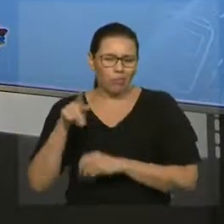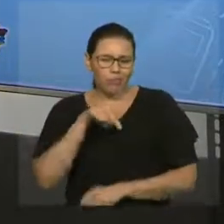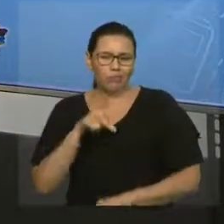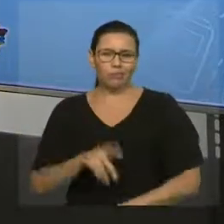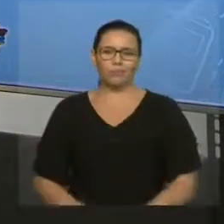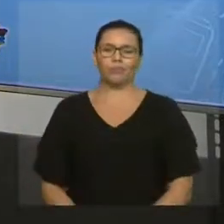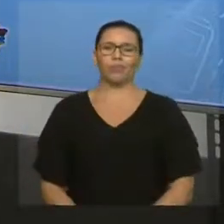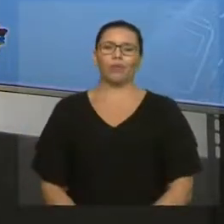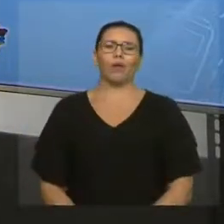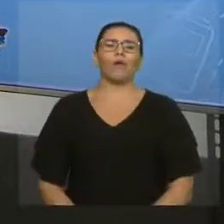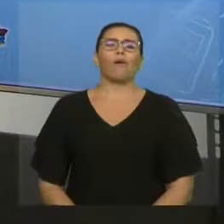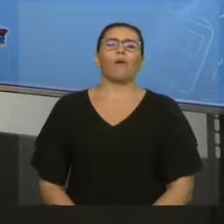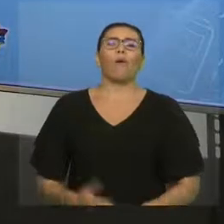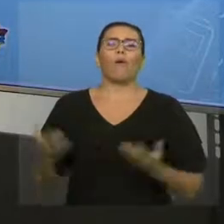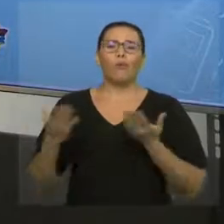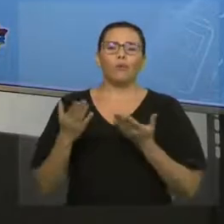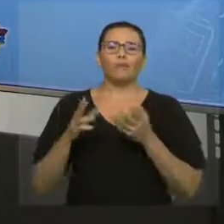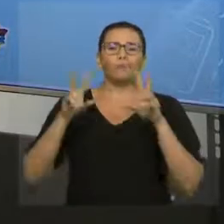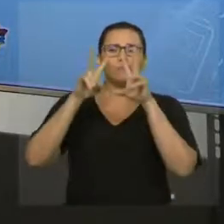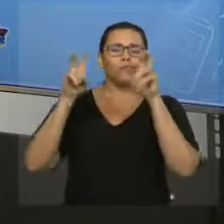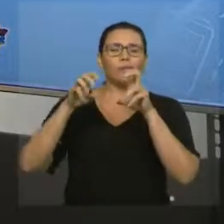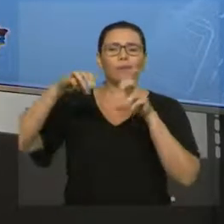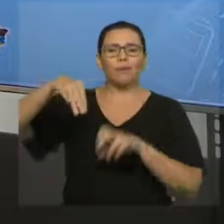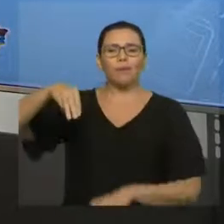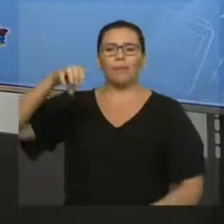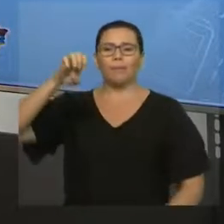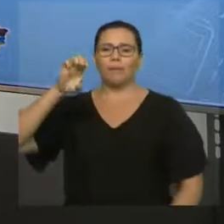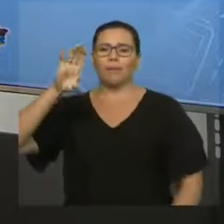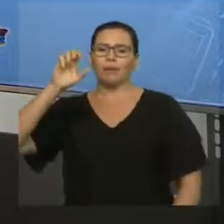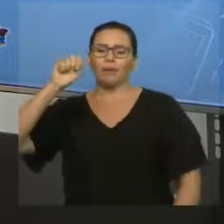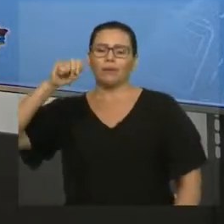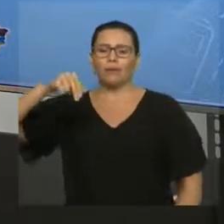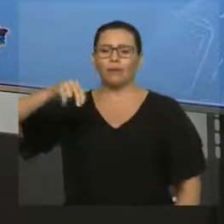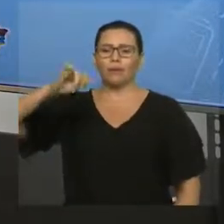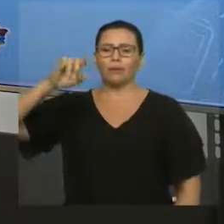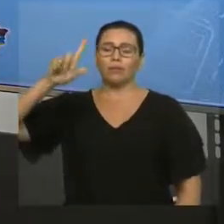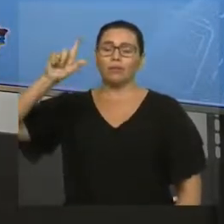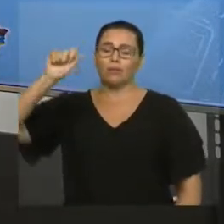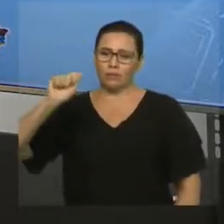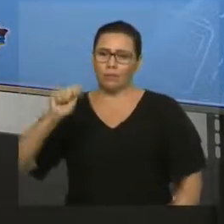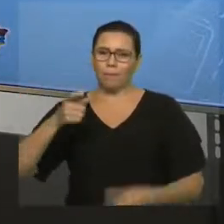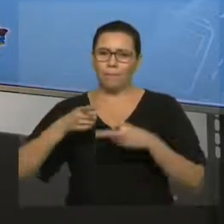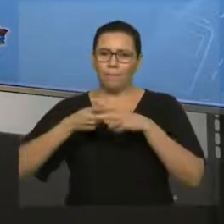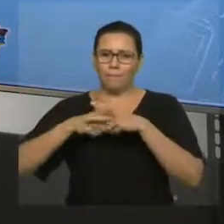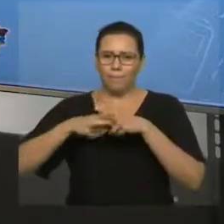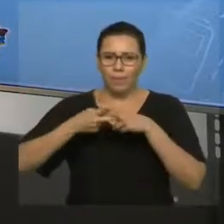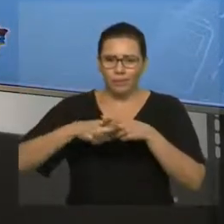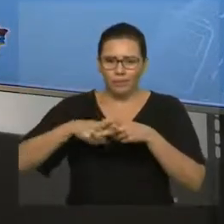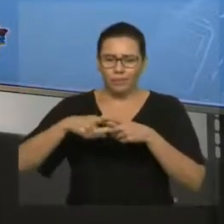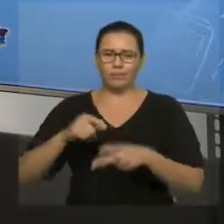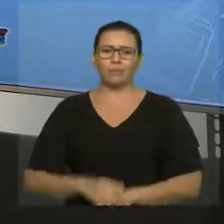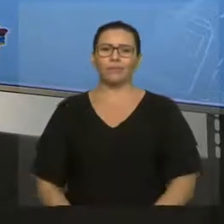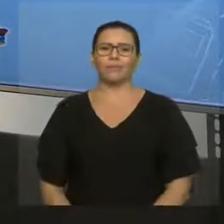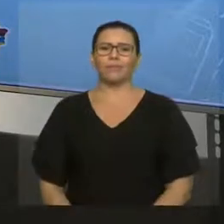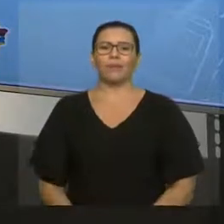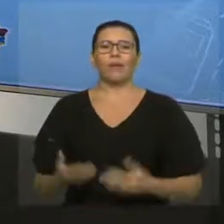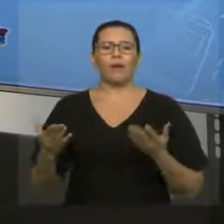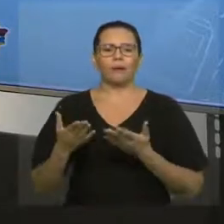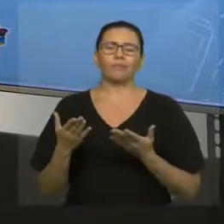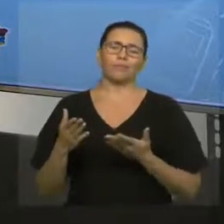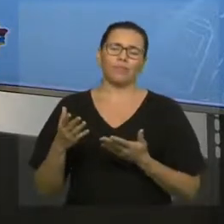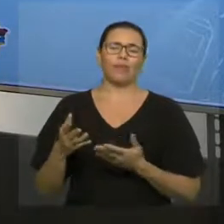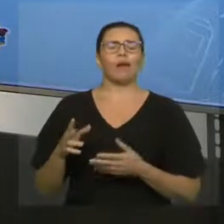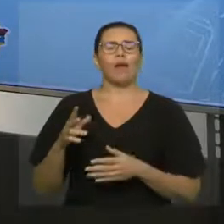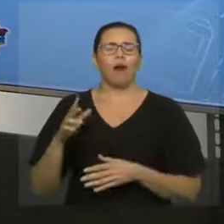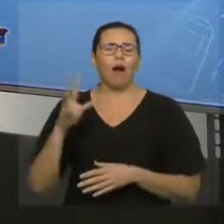vai ser mecânica, vamos falar um pouco hoje sobre dinâmica, sobre as leis de Newton, né? Lembrando que acompanhe nossas